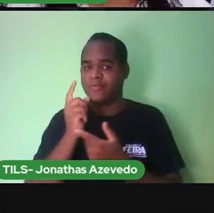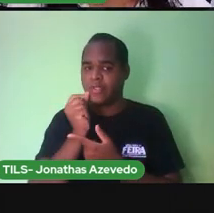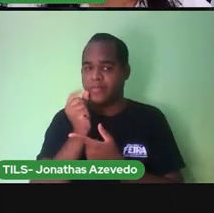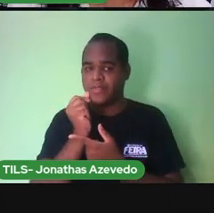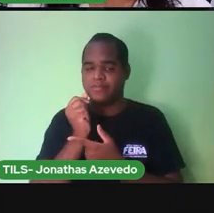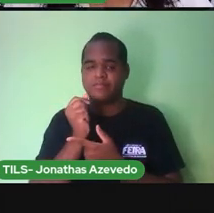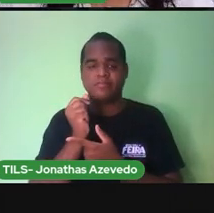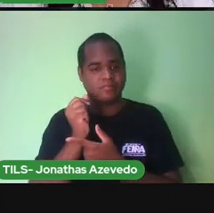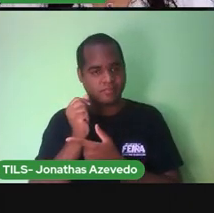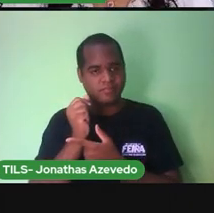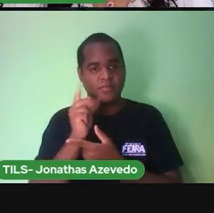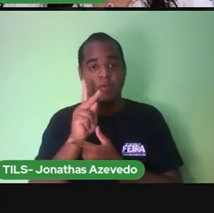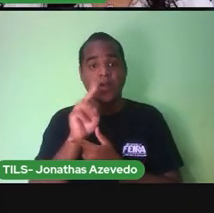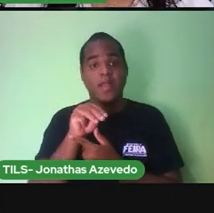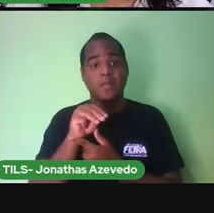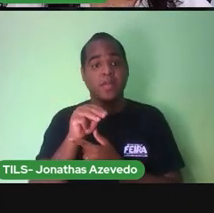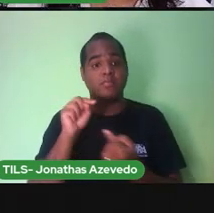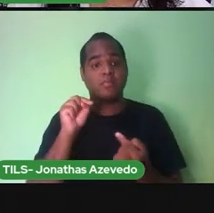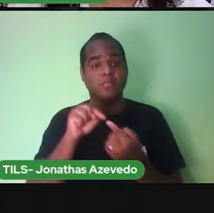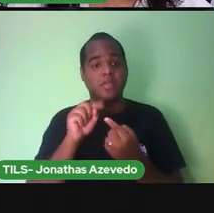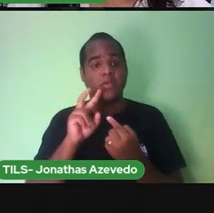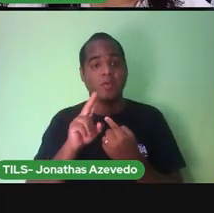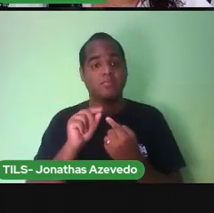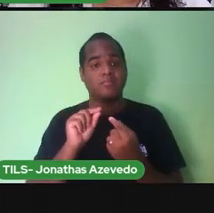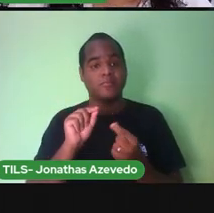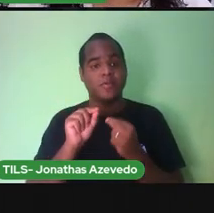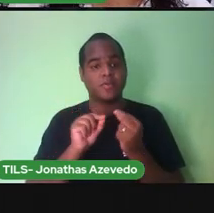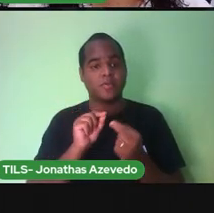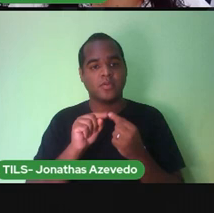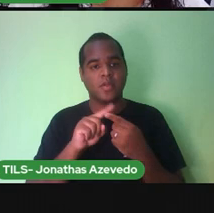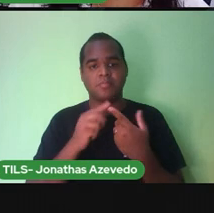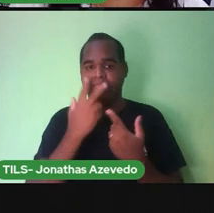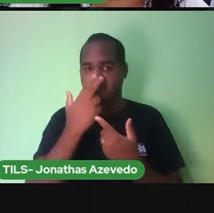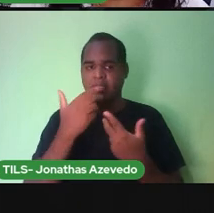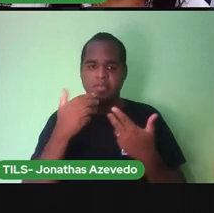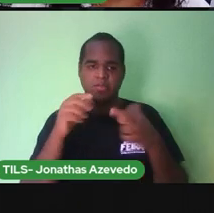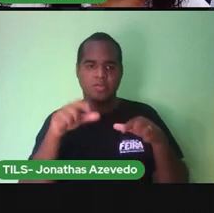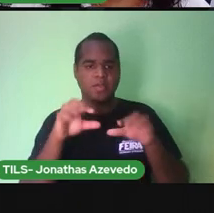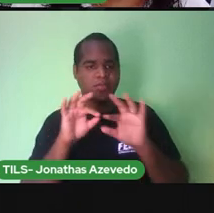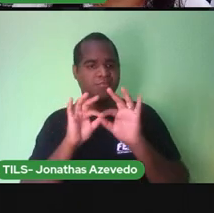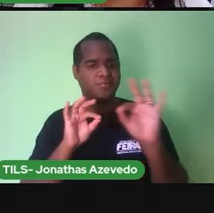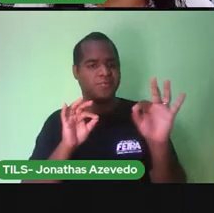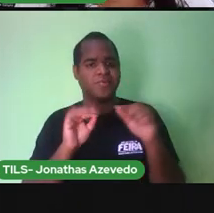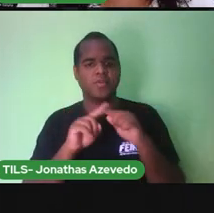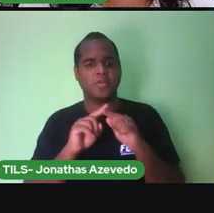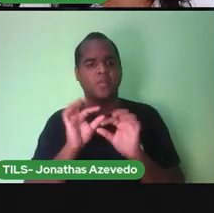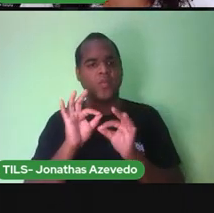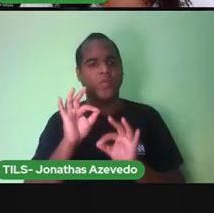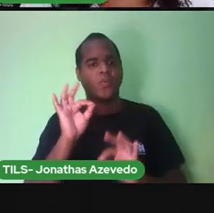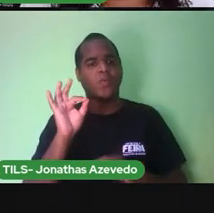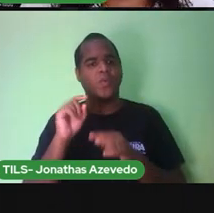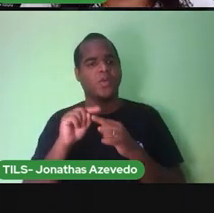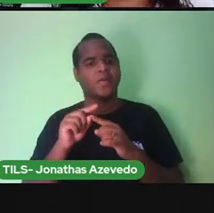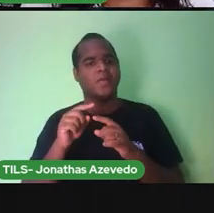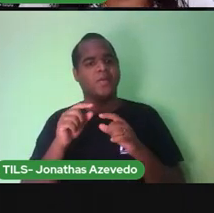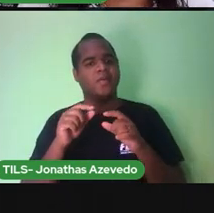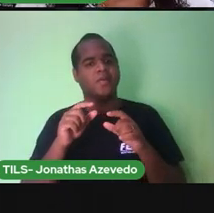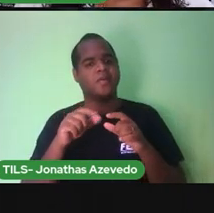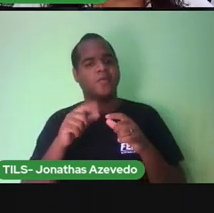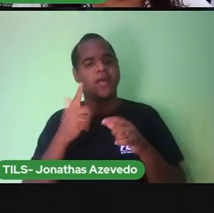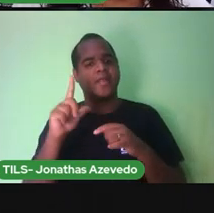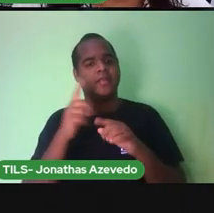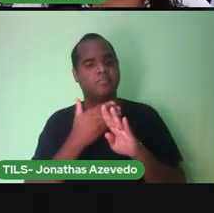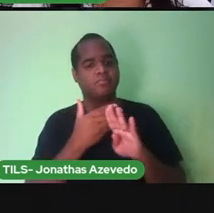quilômetro Gente Ele serve Para medir Distâncias muito grandes Como a distância Entre